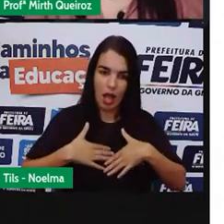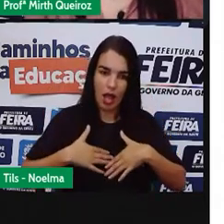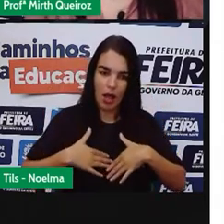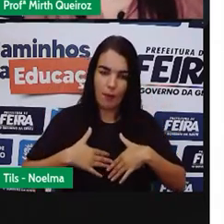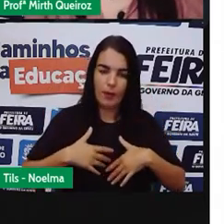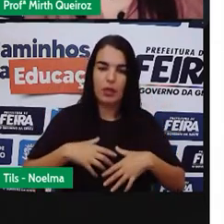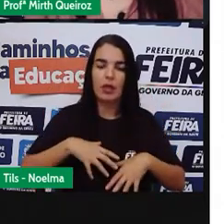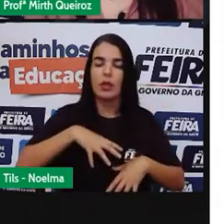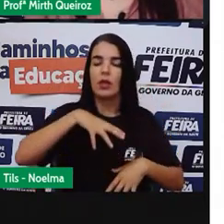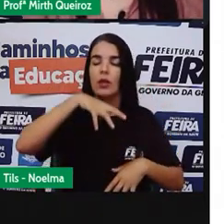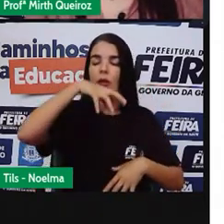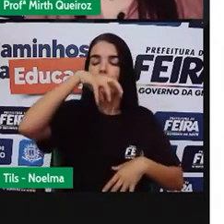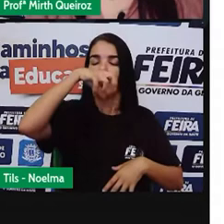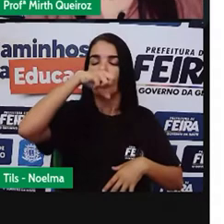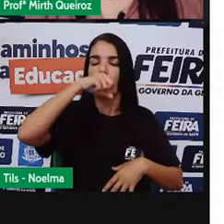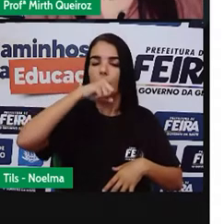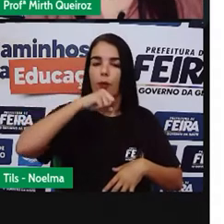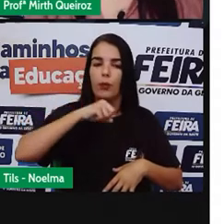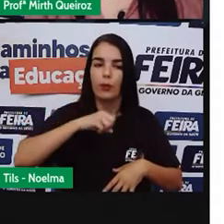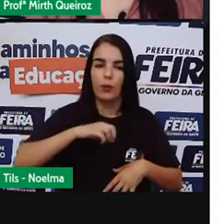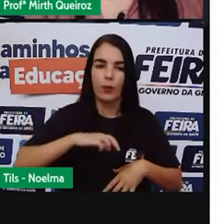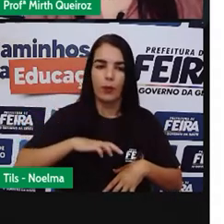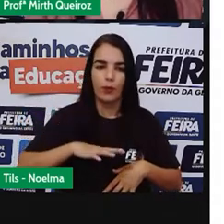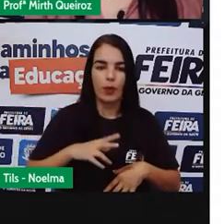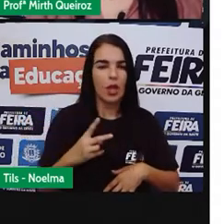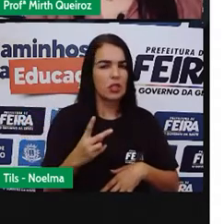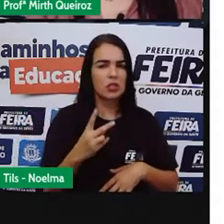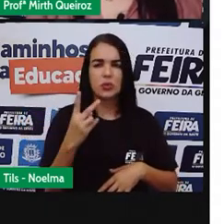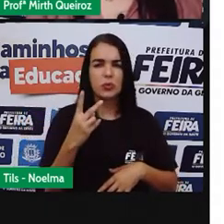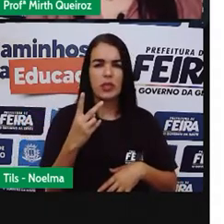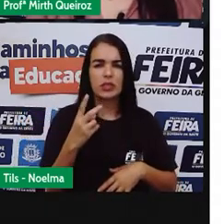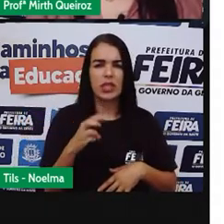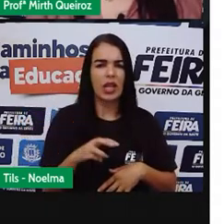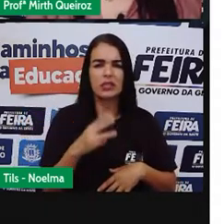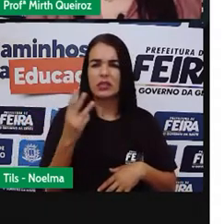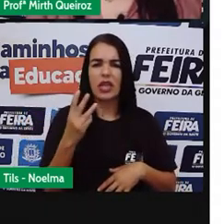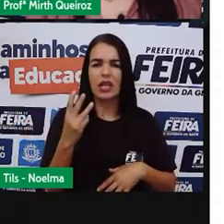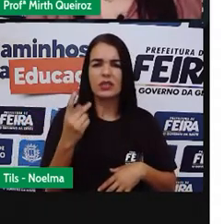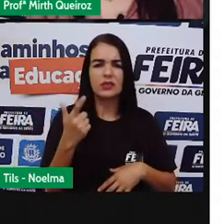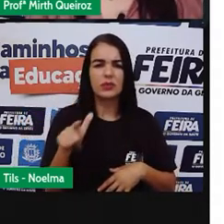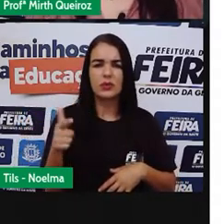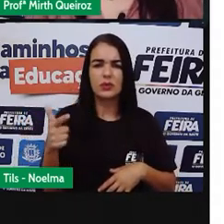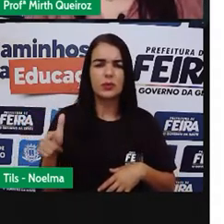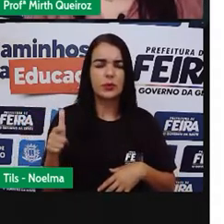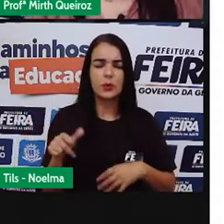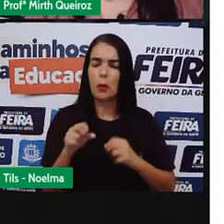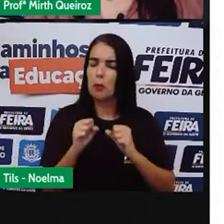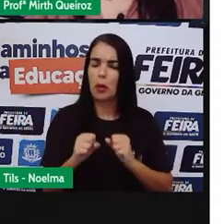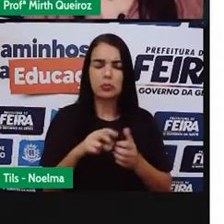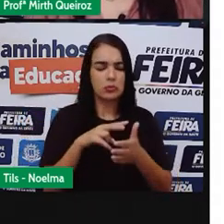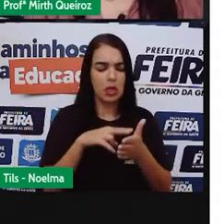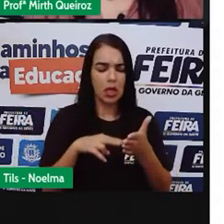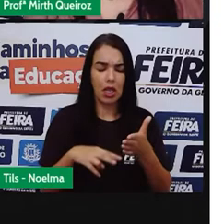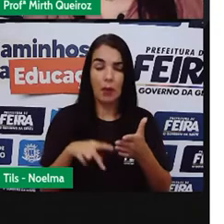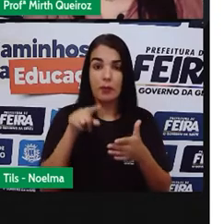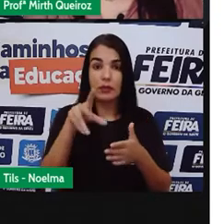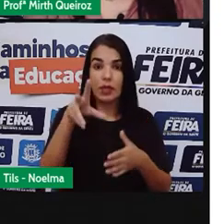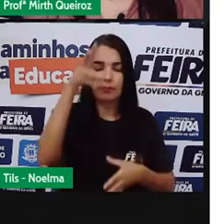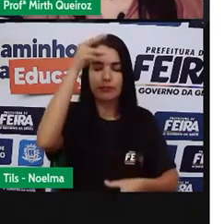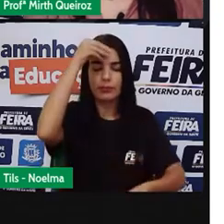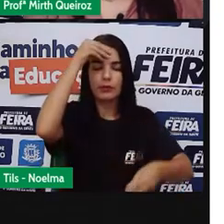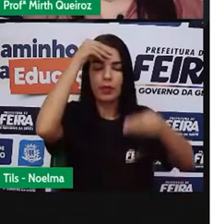respire, né? Leia com calma duas, três vezes, quantas vezes forem necessárias para que você possa